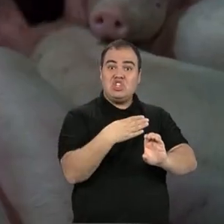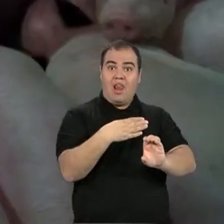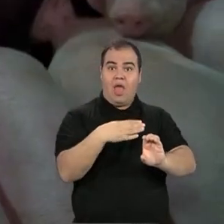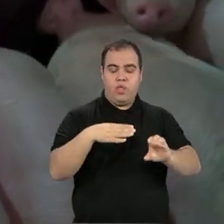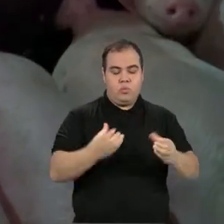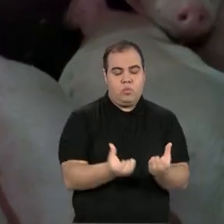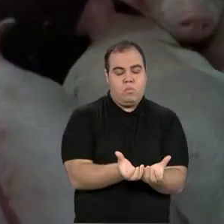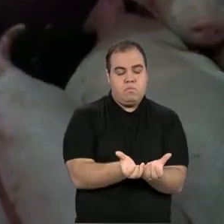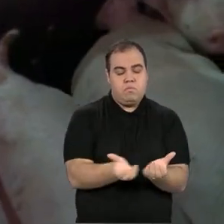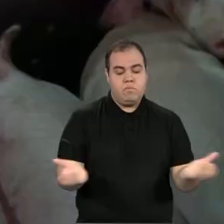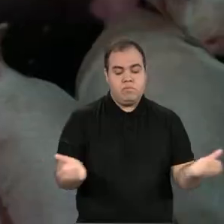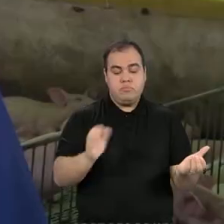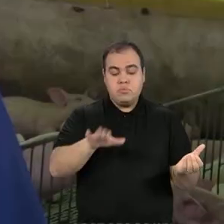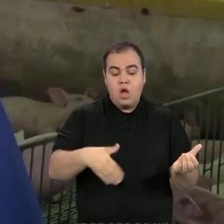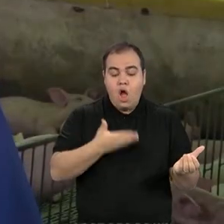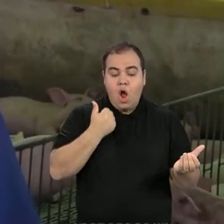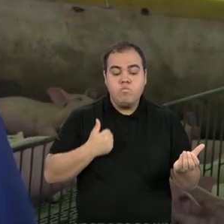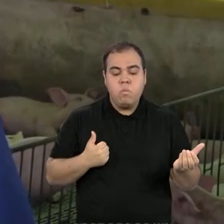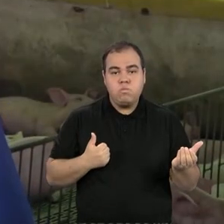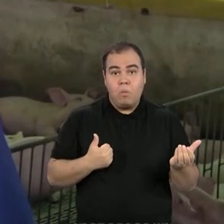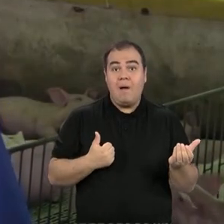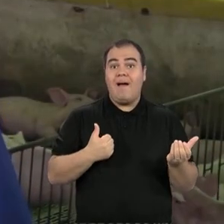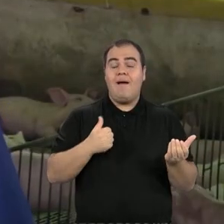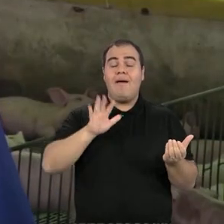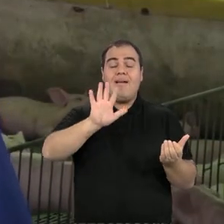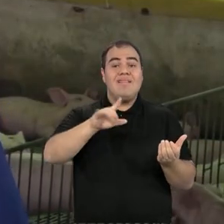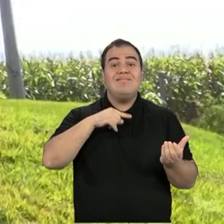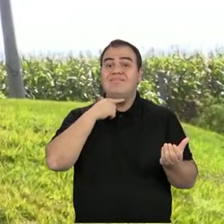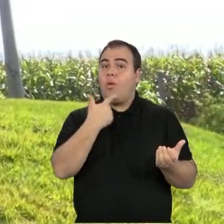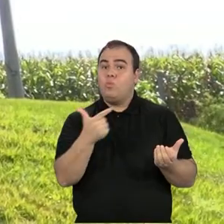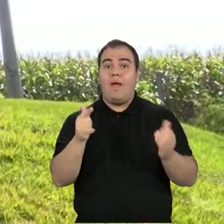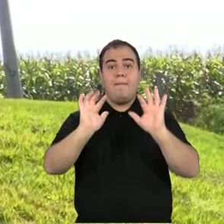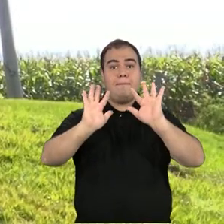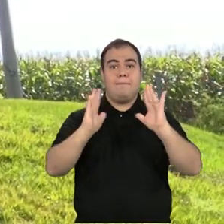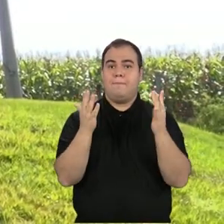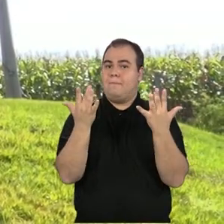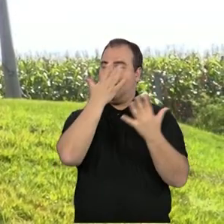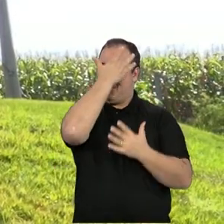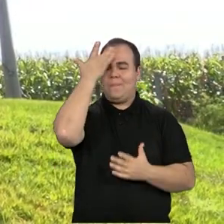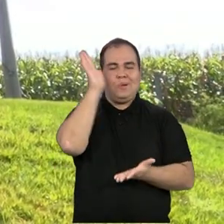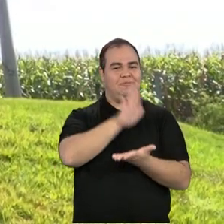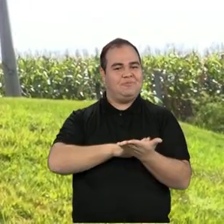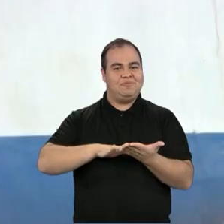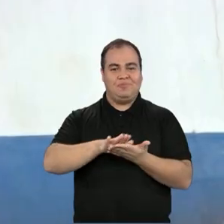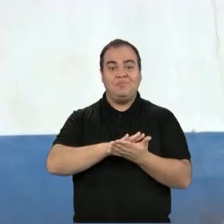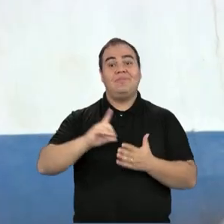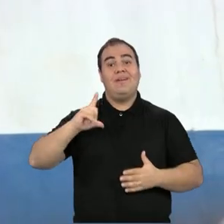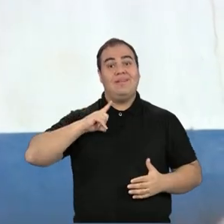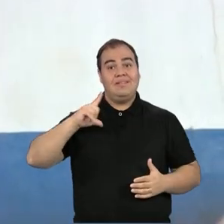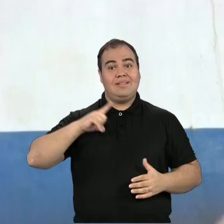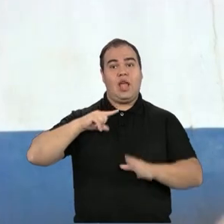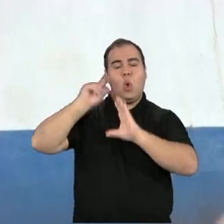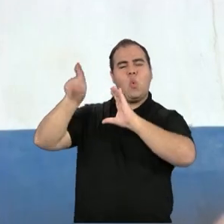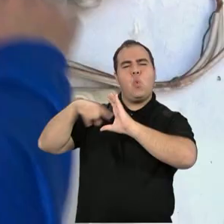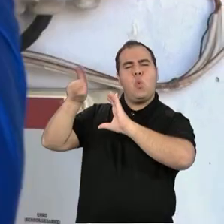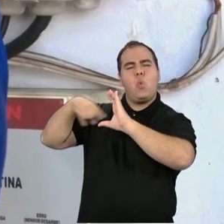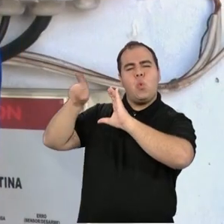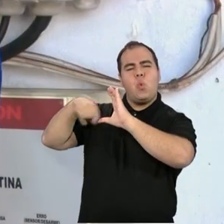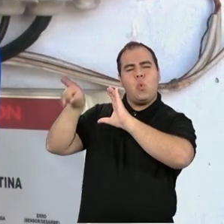diretamente até a boca dos suínos, sem nenhum contato das mãos. Os galpões são todos tecnificados e